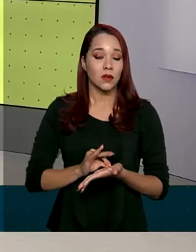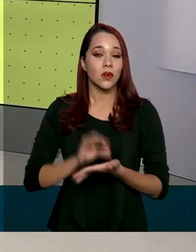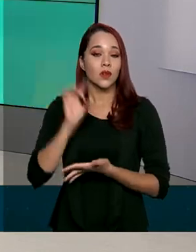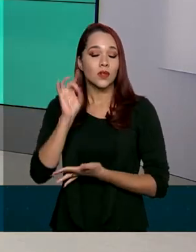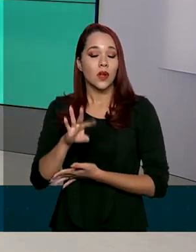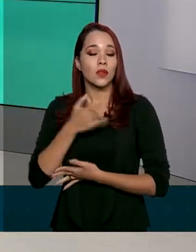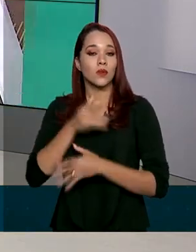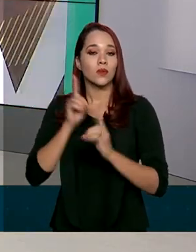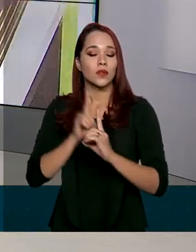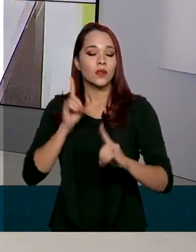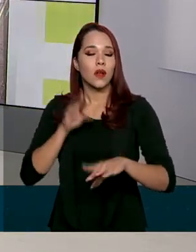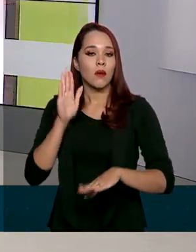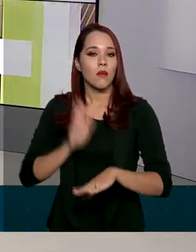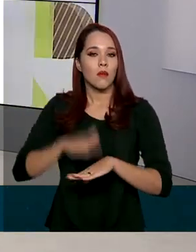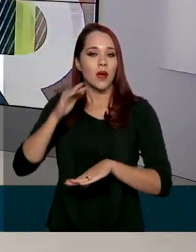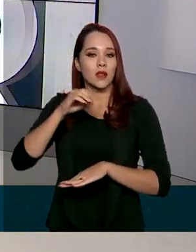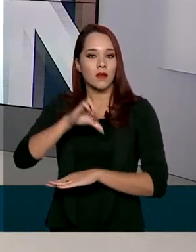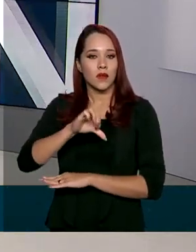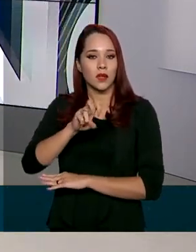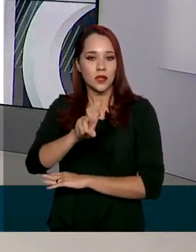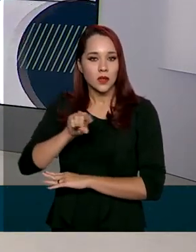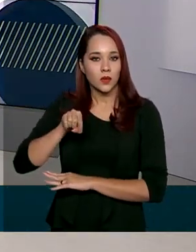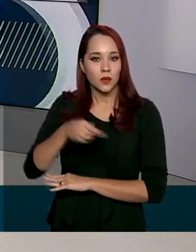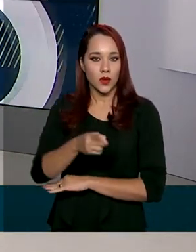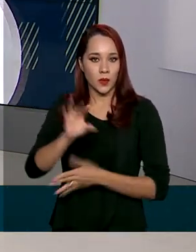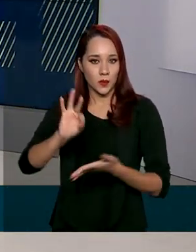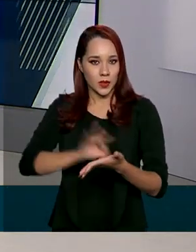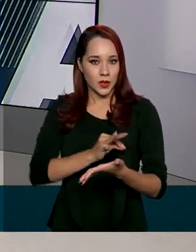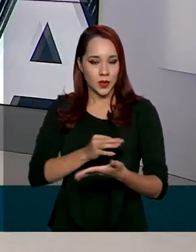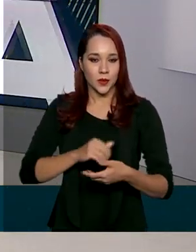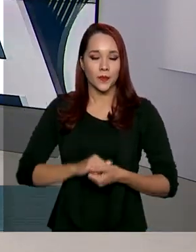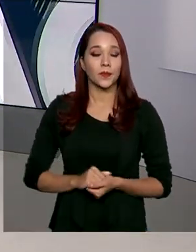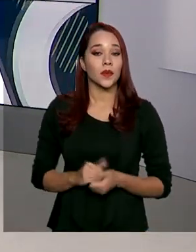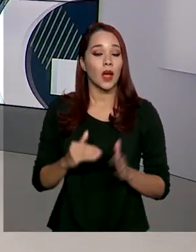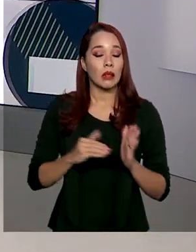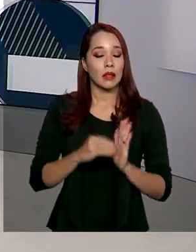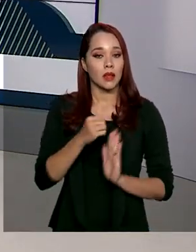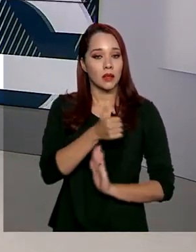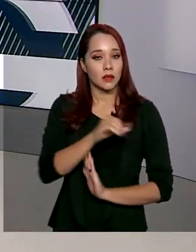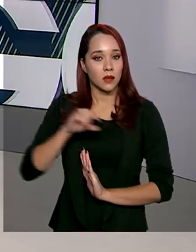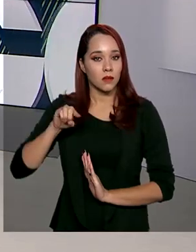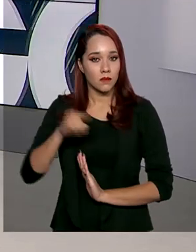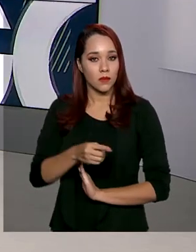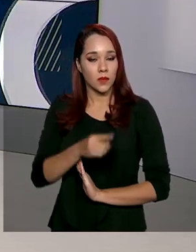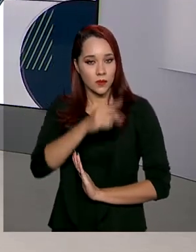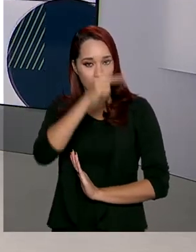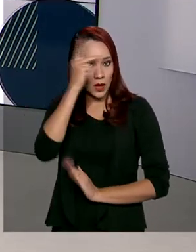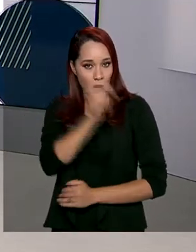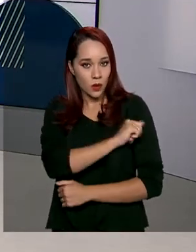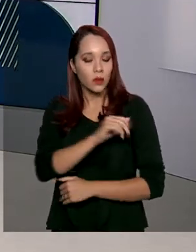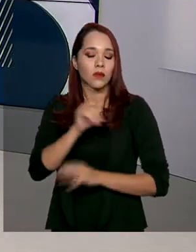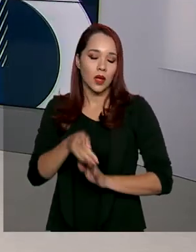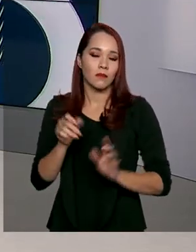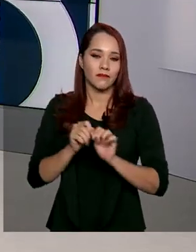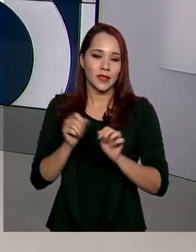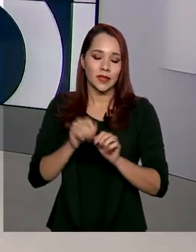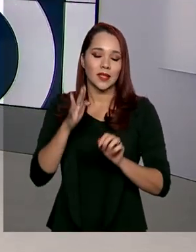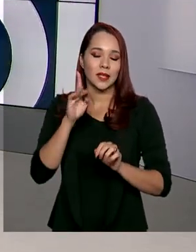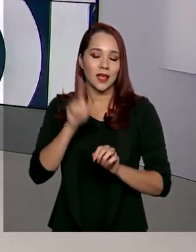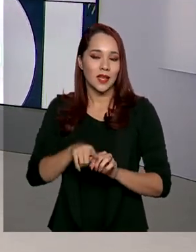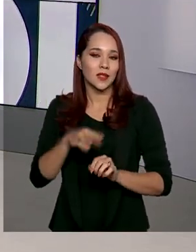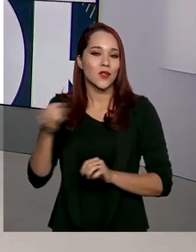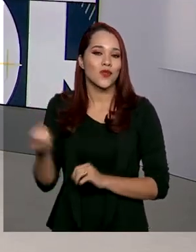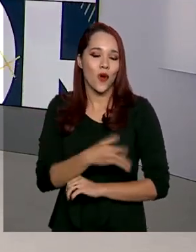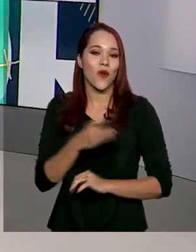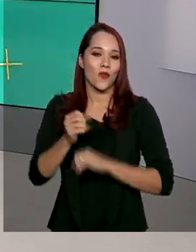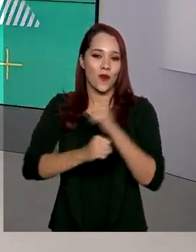versão digital ultrapassou 95 mil inscritos. Até 100 mil candidatos vão poder fazer esta modalidade inédita